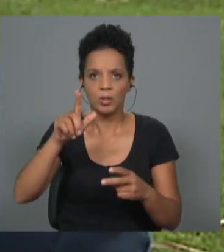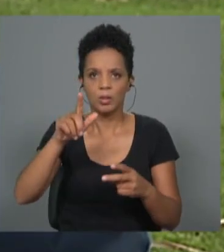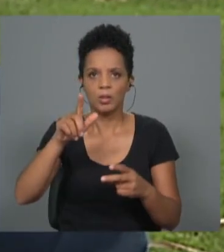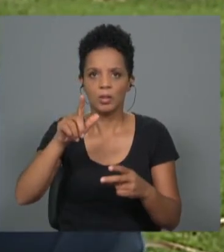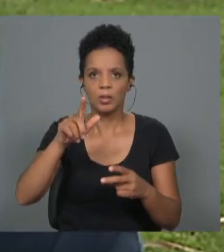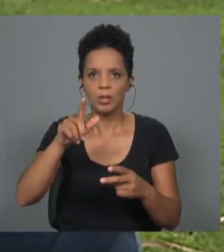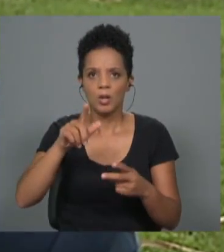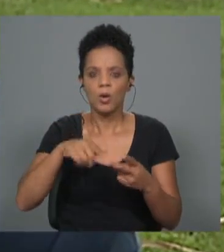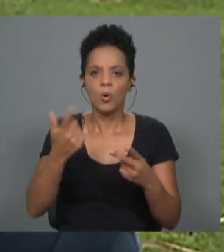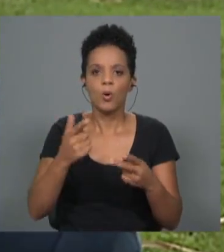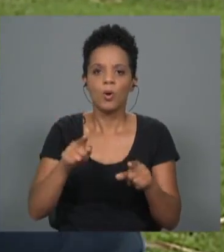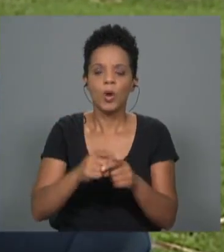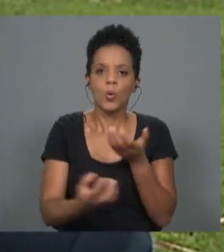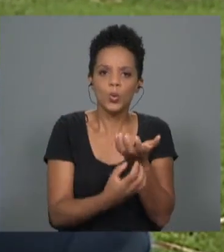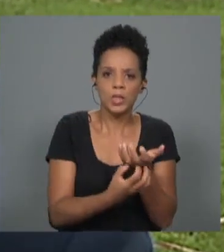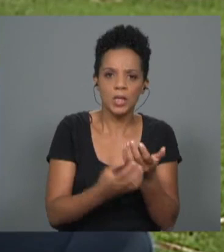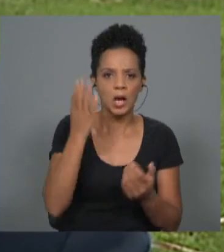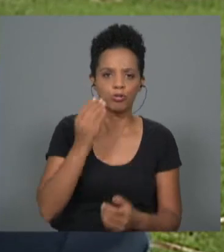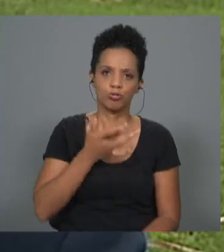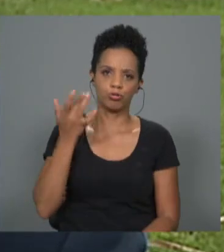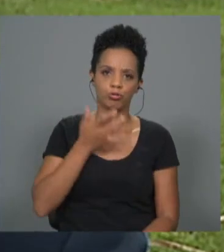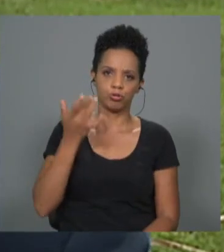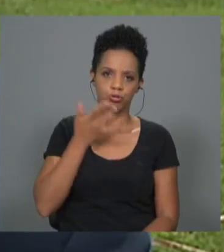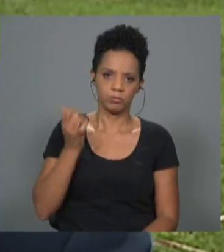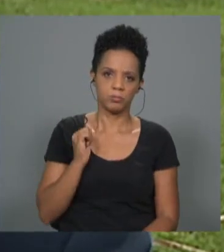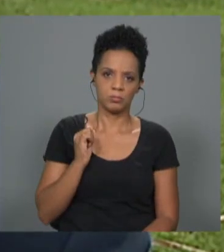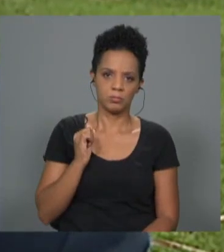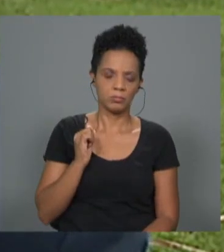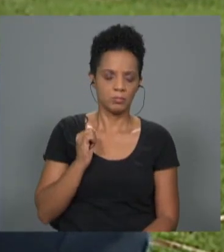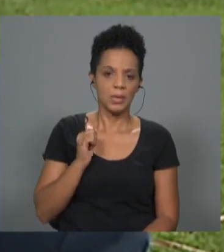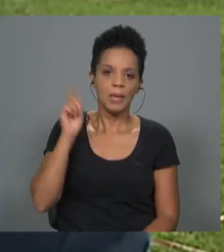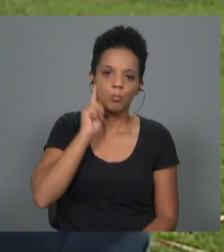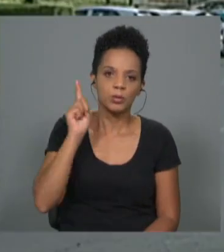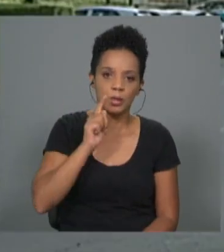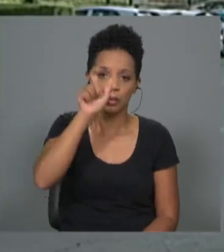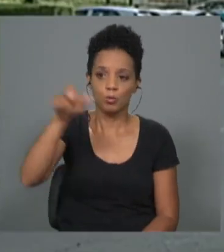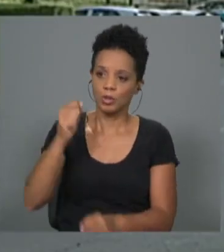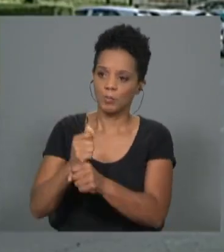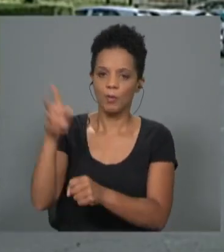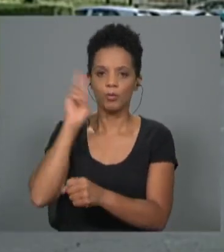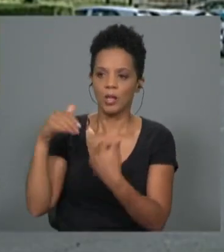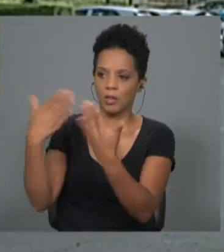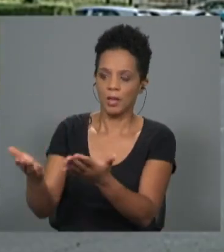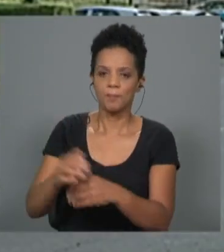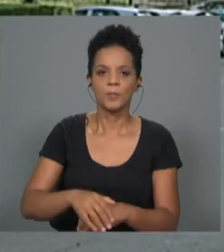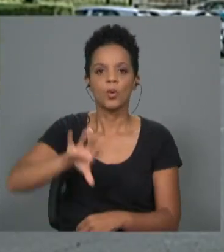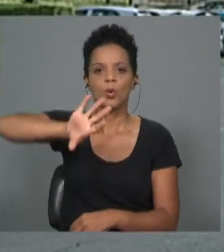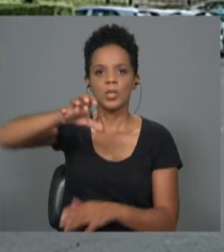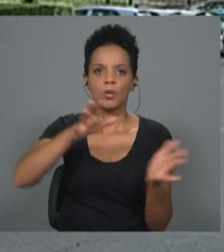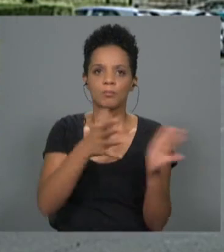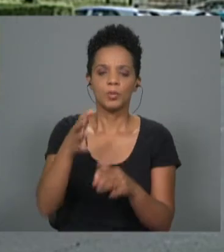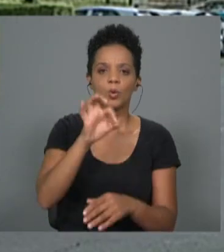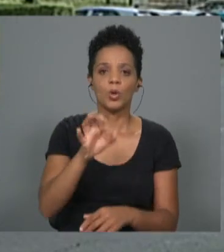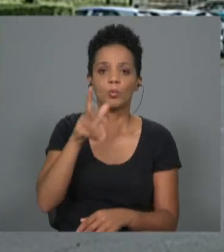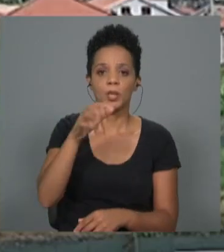sinceramente é ridículo. E acho que é muito importante valorizar os nossos recursos humanos. O concelho tem perto de 8.400